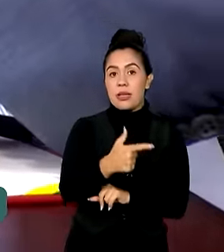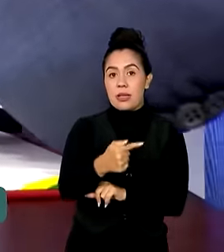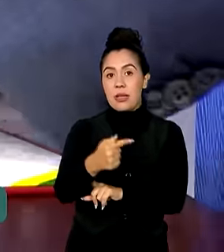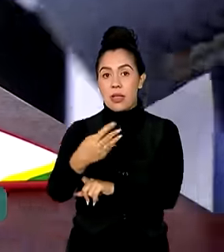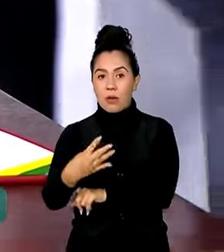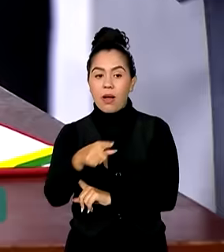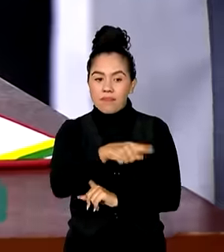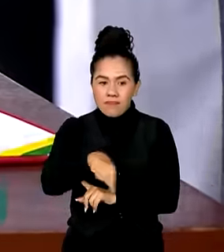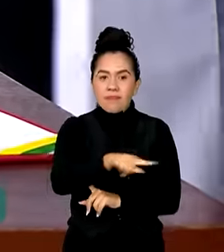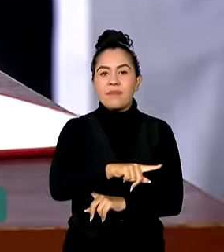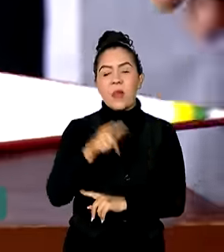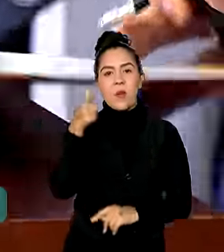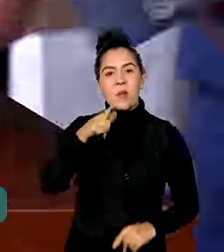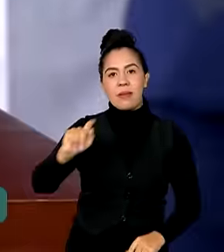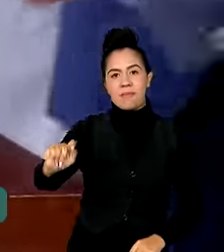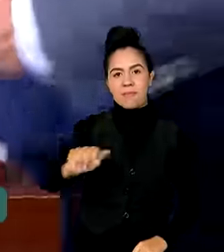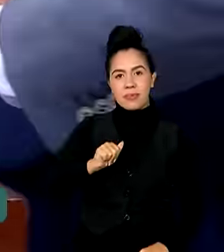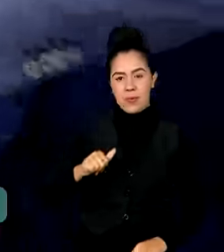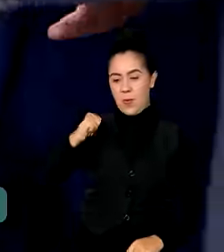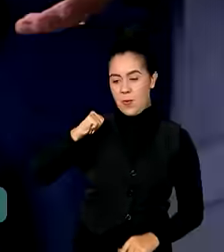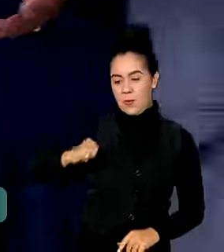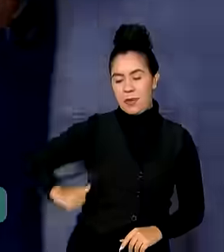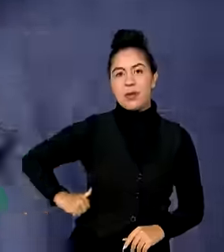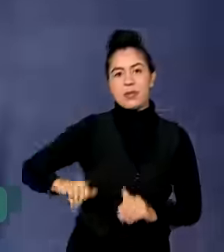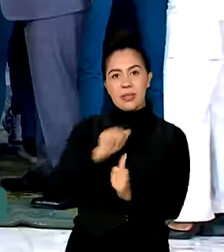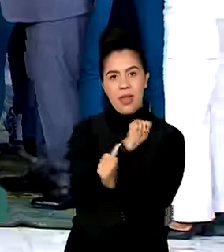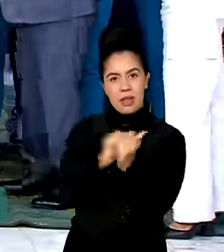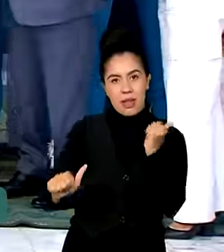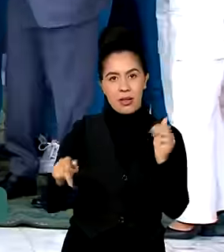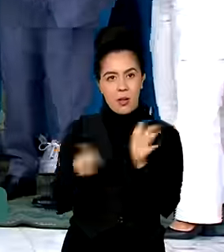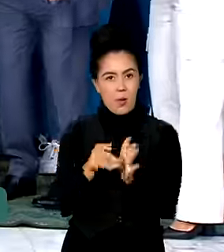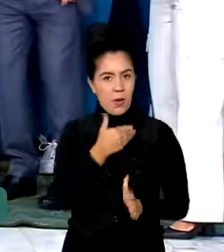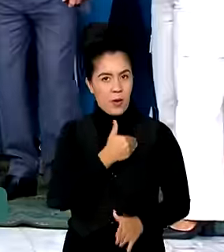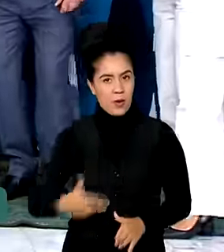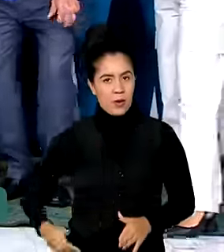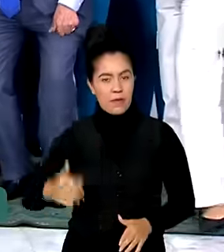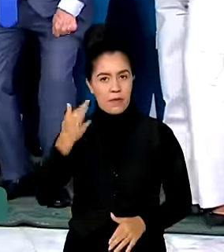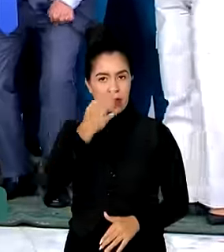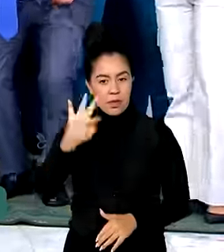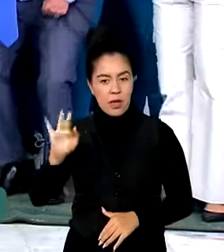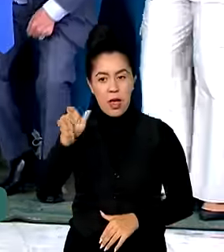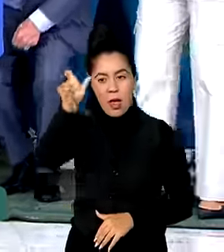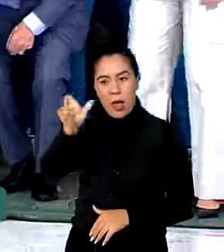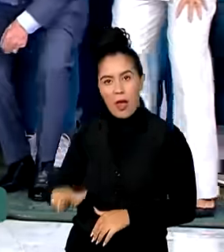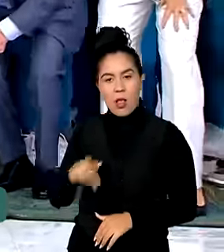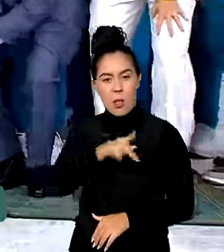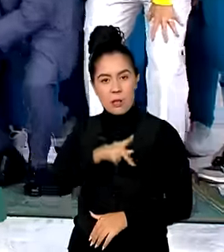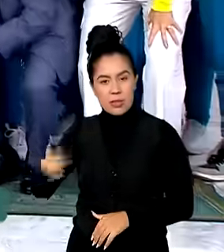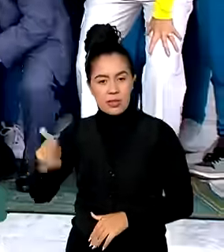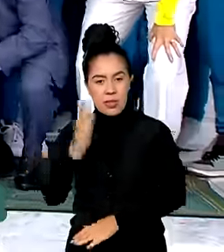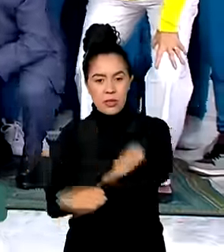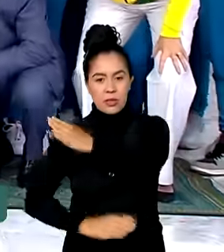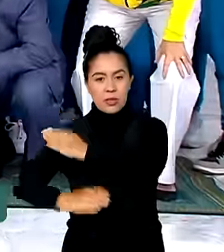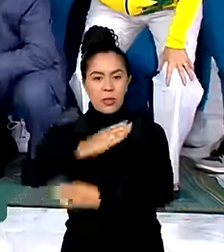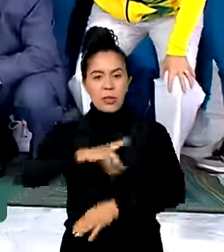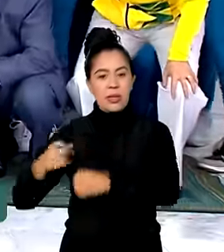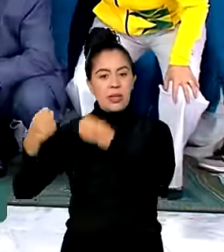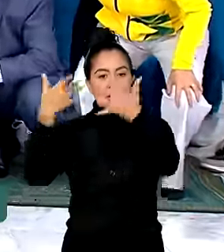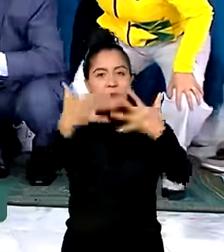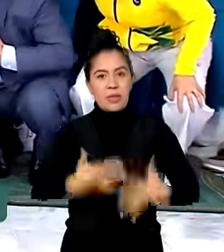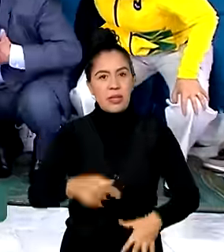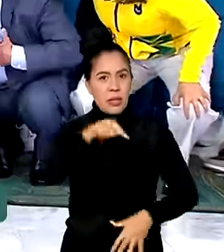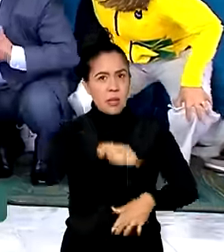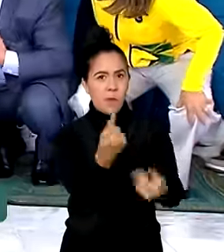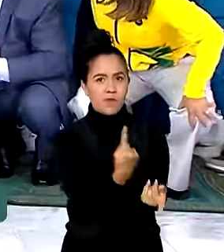integrantes do programa Bolsa Atleta do Governo Federal. O presidente do Comitê Paralímpico Internacional fala do sucesso